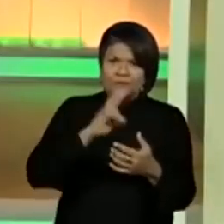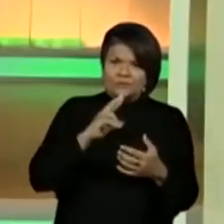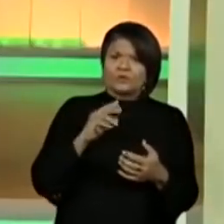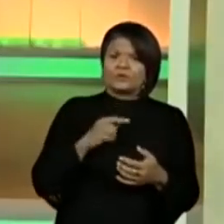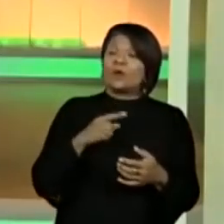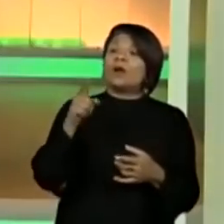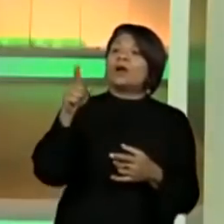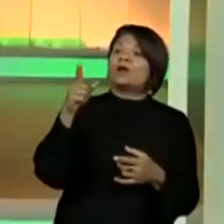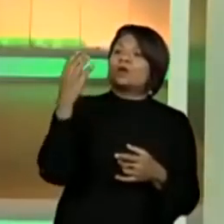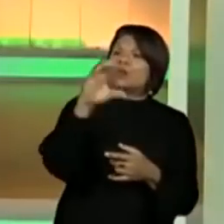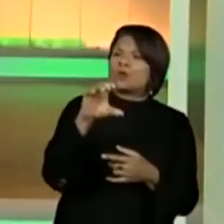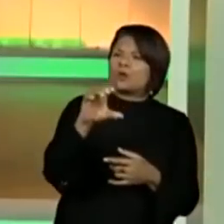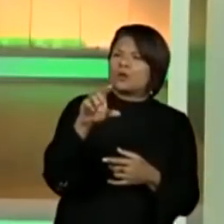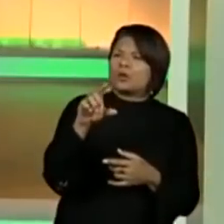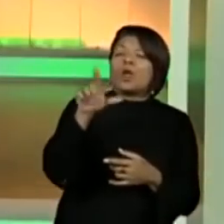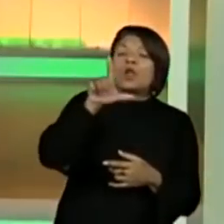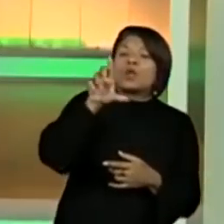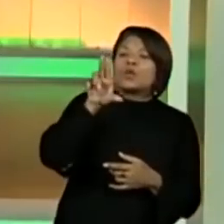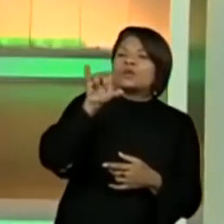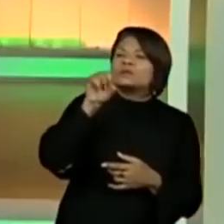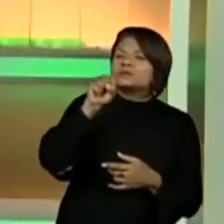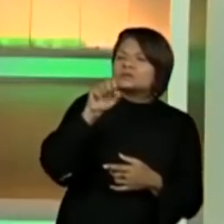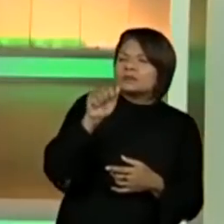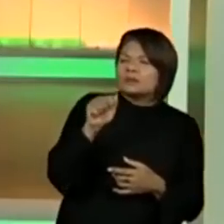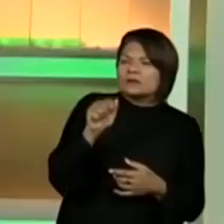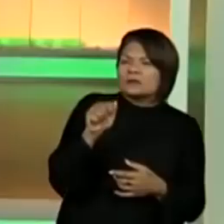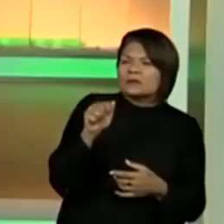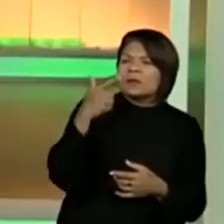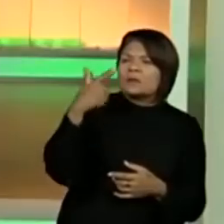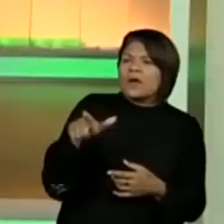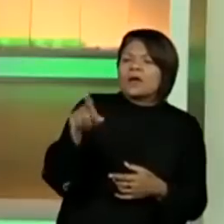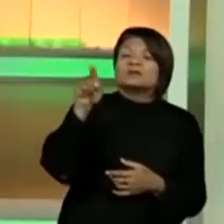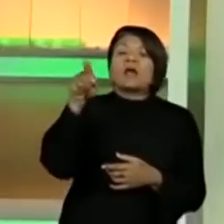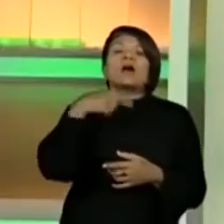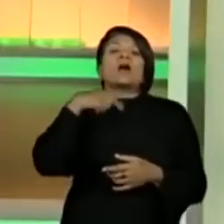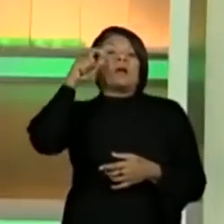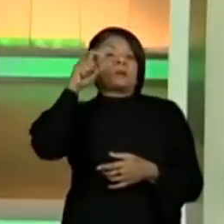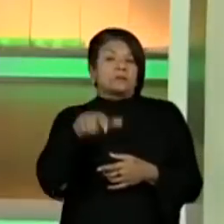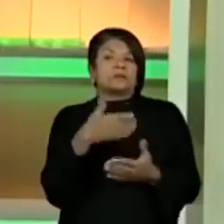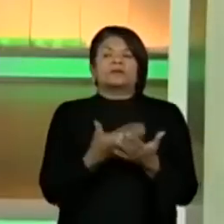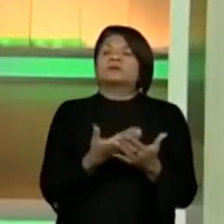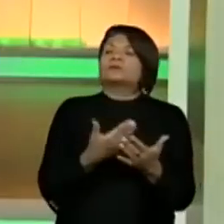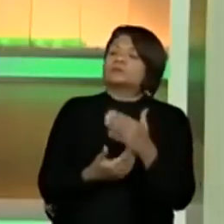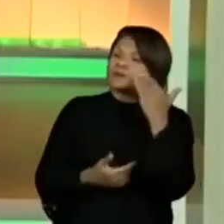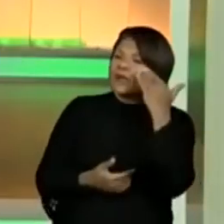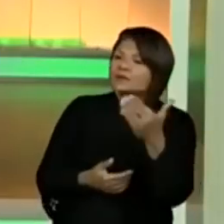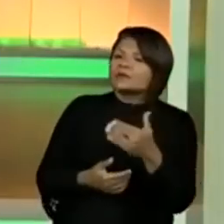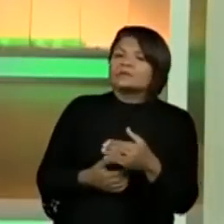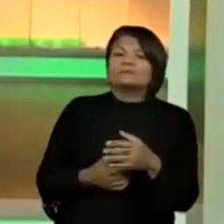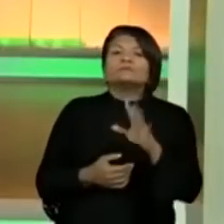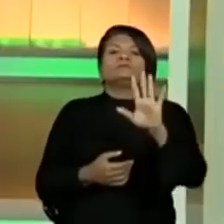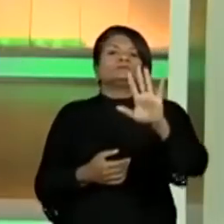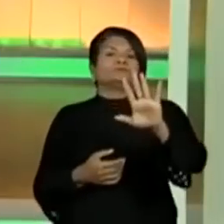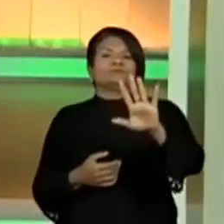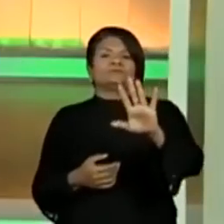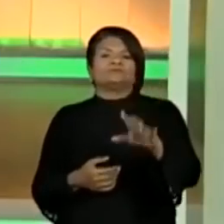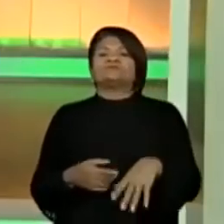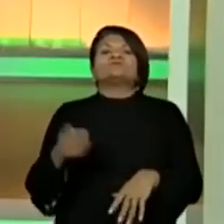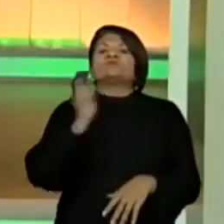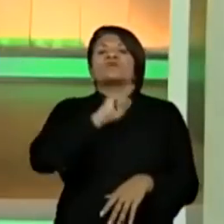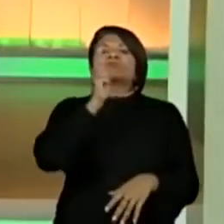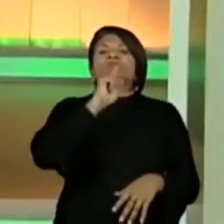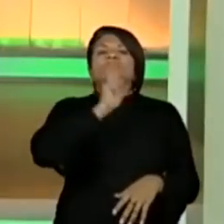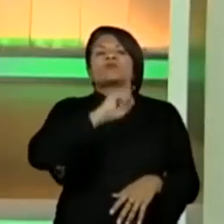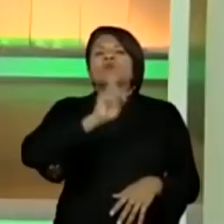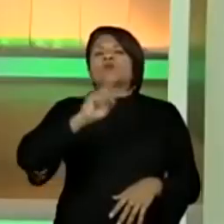coloquei, Quem colocou? A Luísa. Quem mais? Aula interessante. Muito obrigada. Não, não. Olha, teve gente que colocou. Não, não,